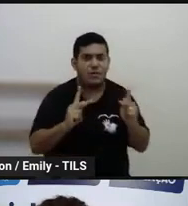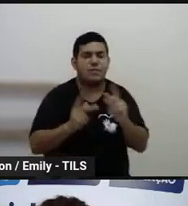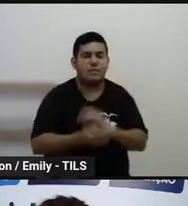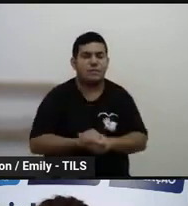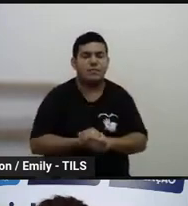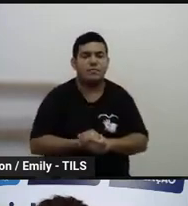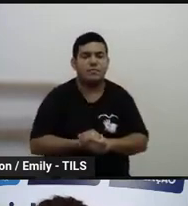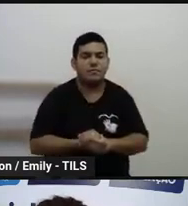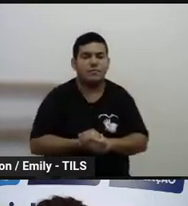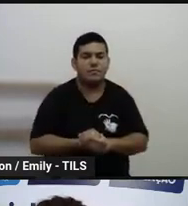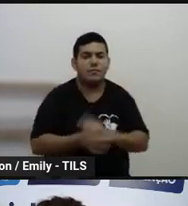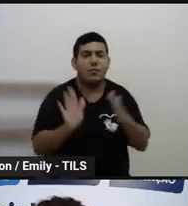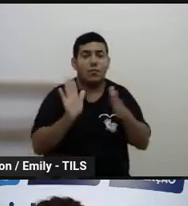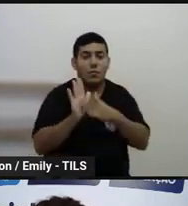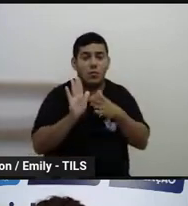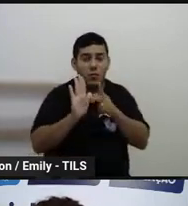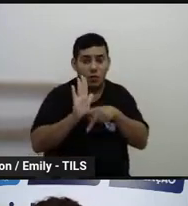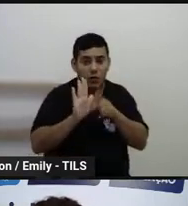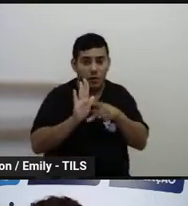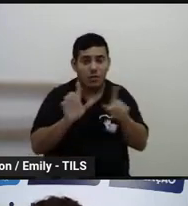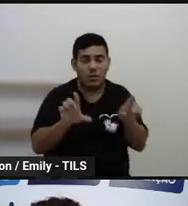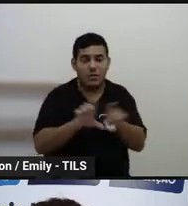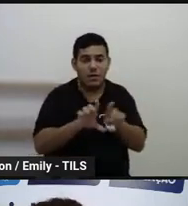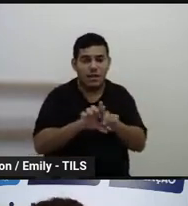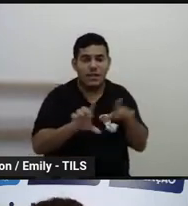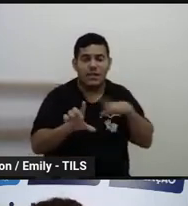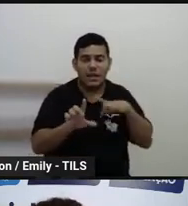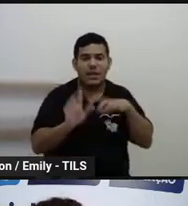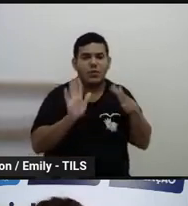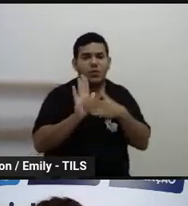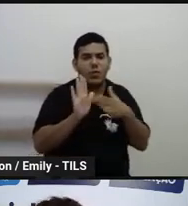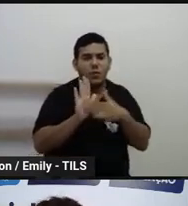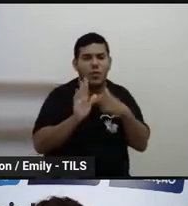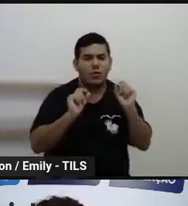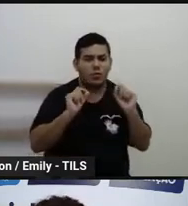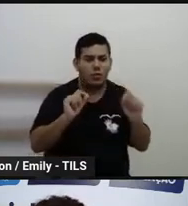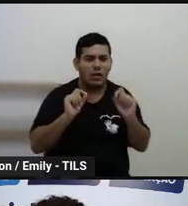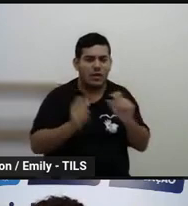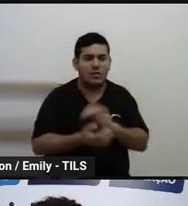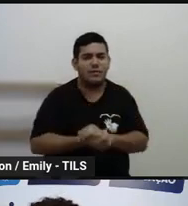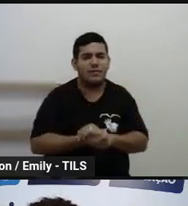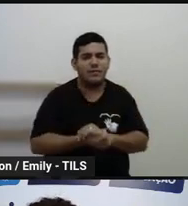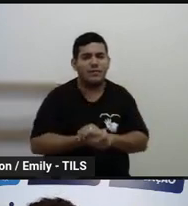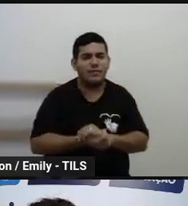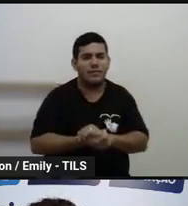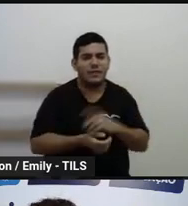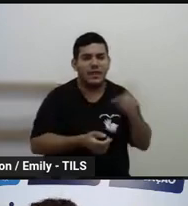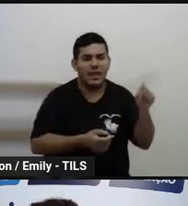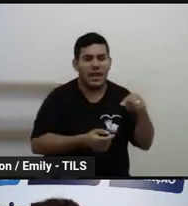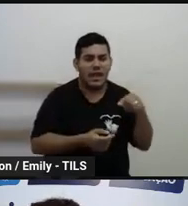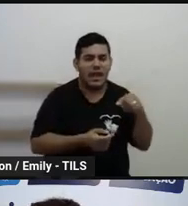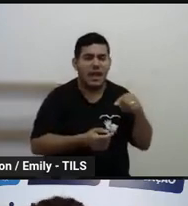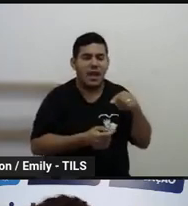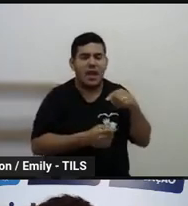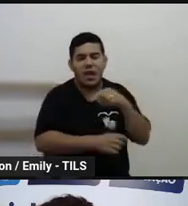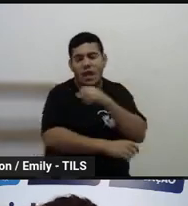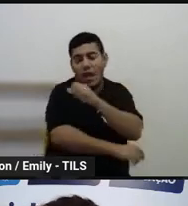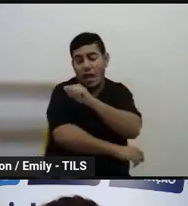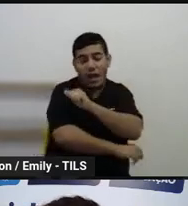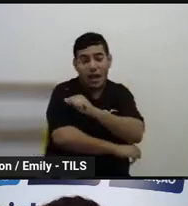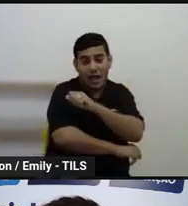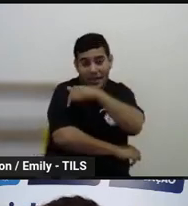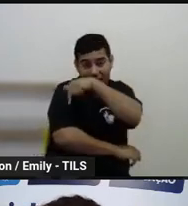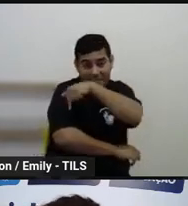O programa Caminhos da Educação ele tem alguns propósitos. que é consolidar a alfabetização até